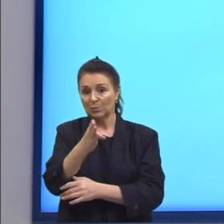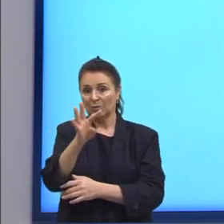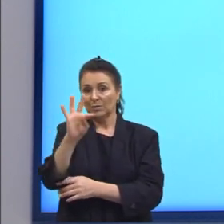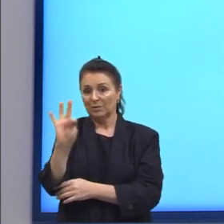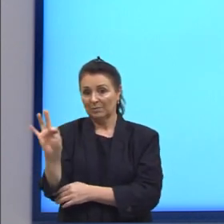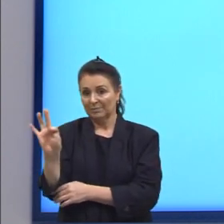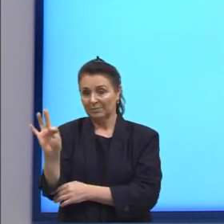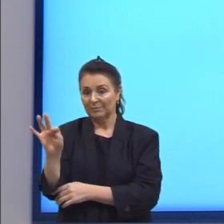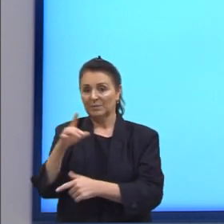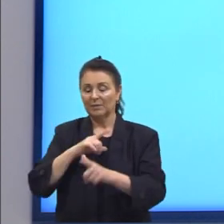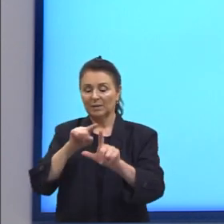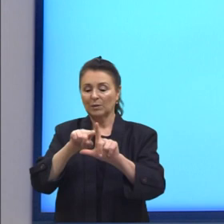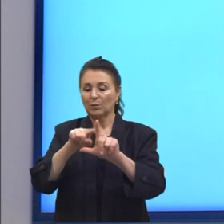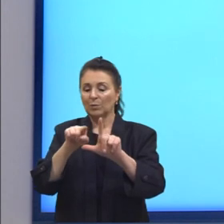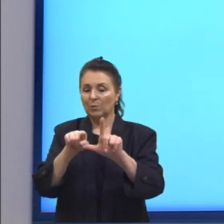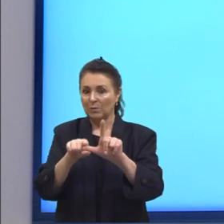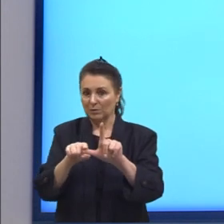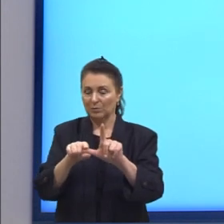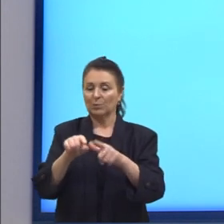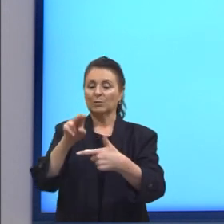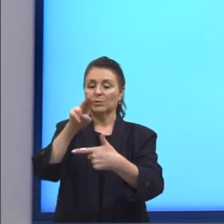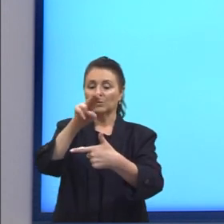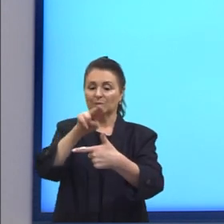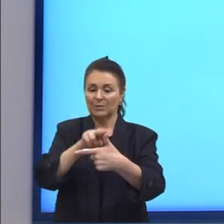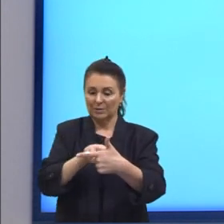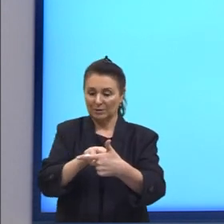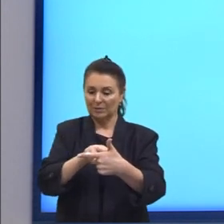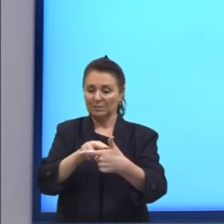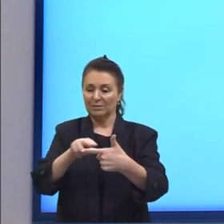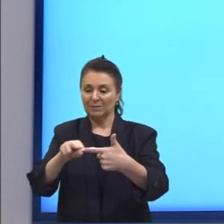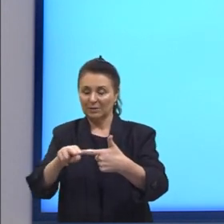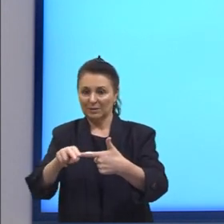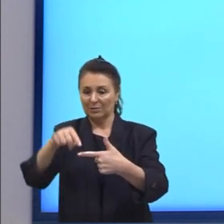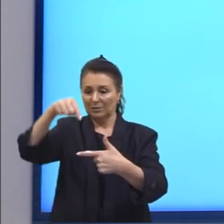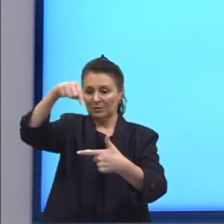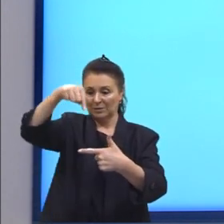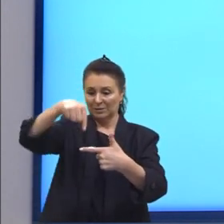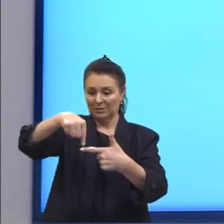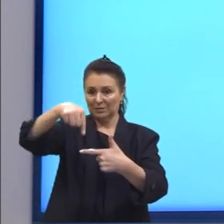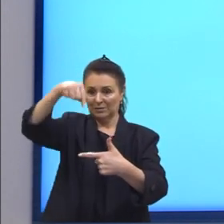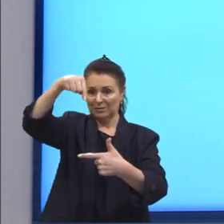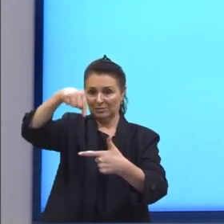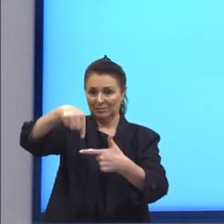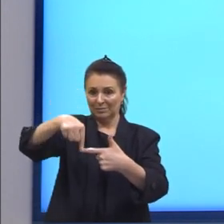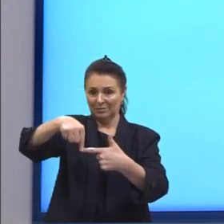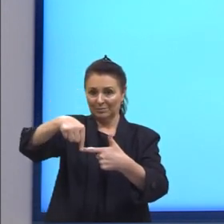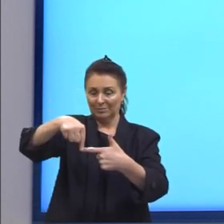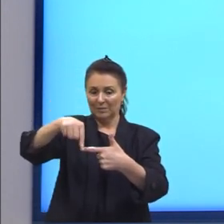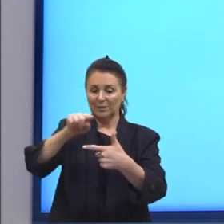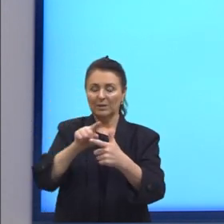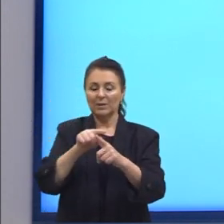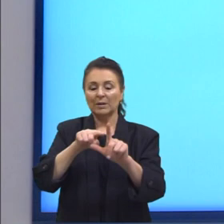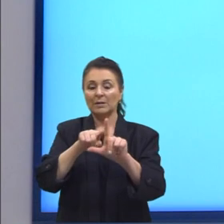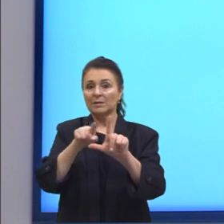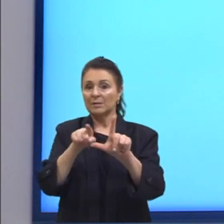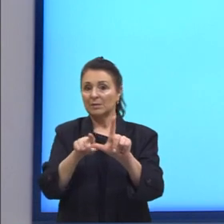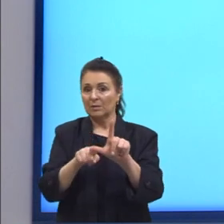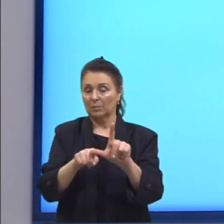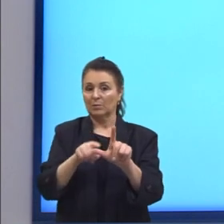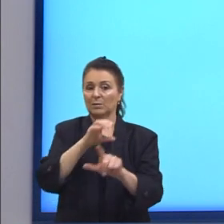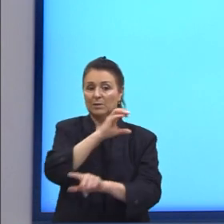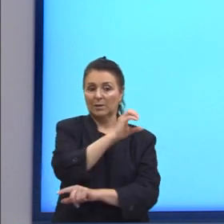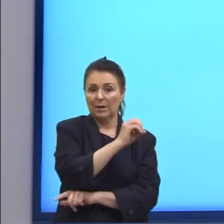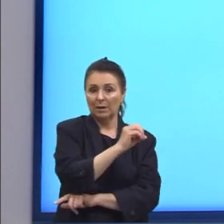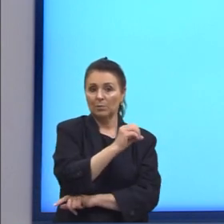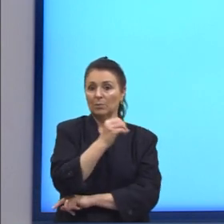ângulo os valores de seno, cosseno e tangente. Isto, gente, para um ângulo que vale de zero até 360